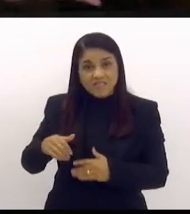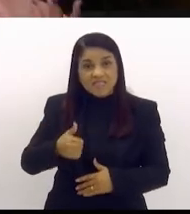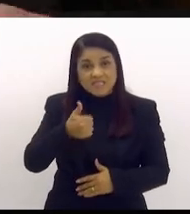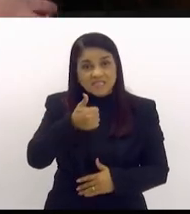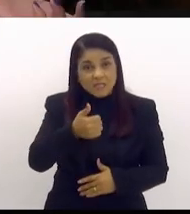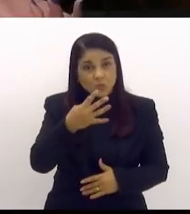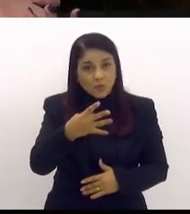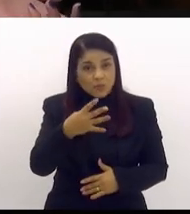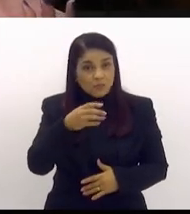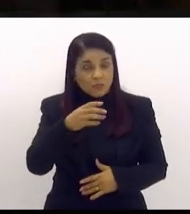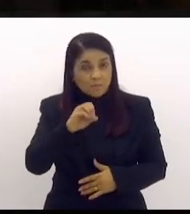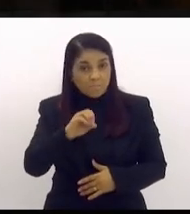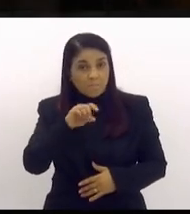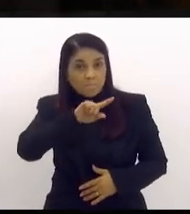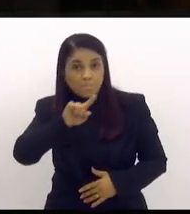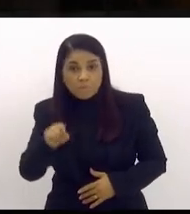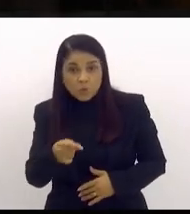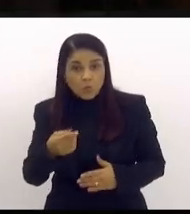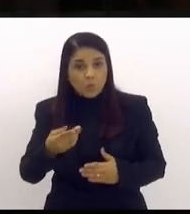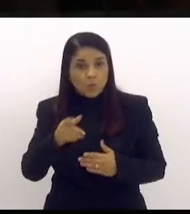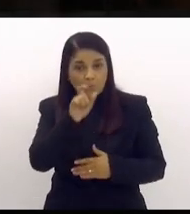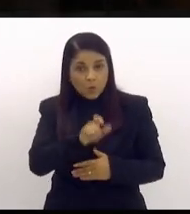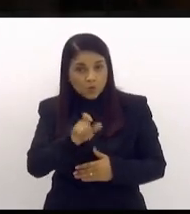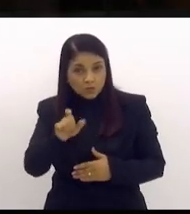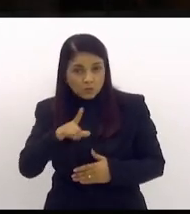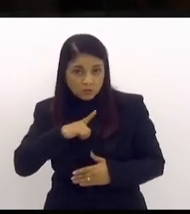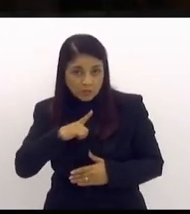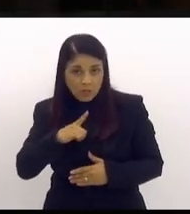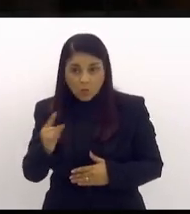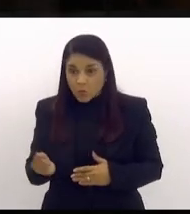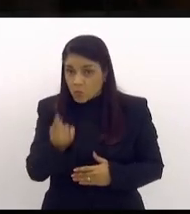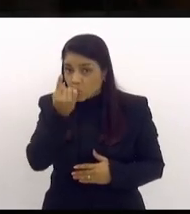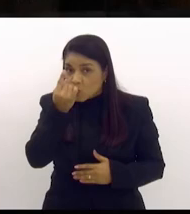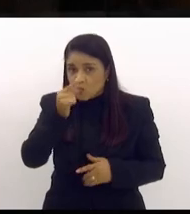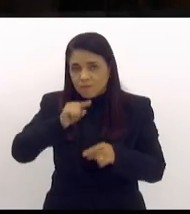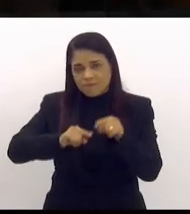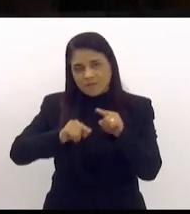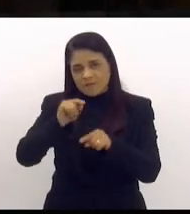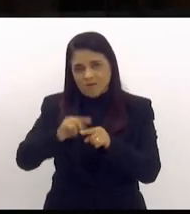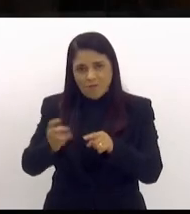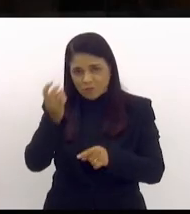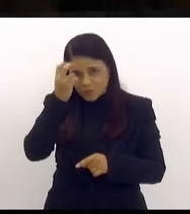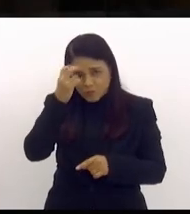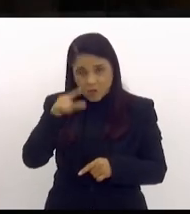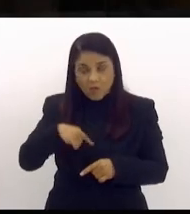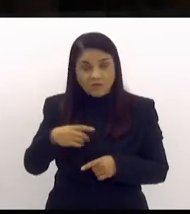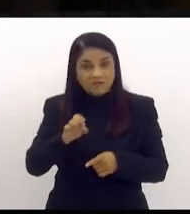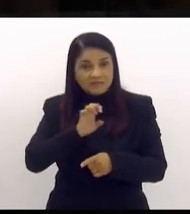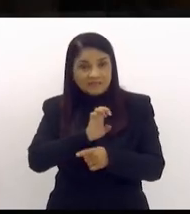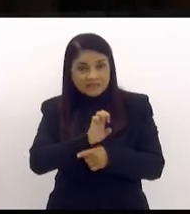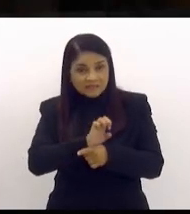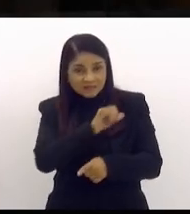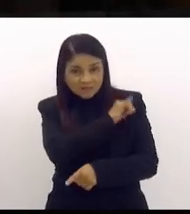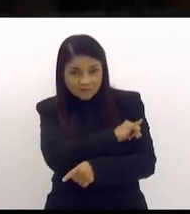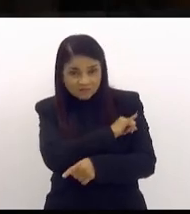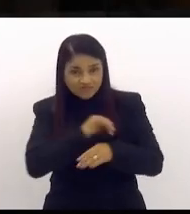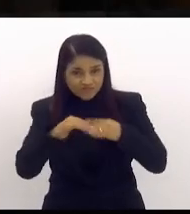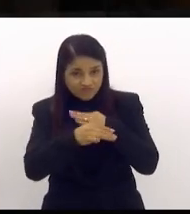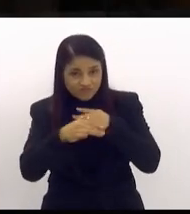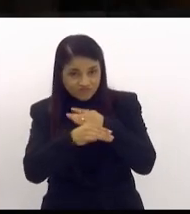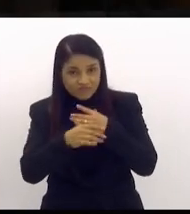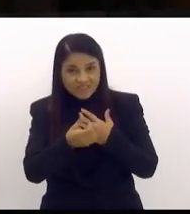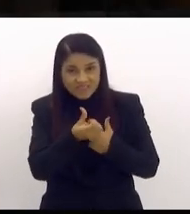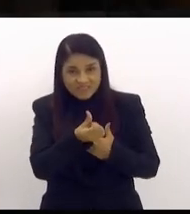mil moradores. Quando a gente olha no Rio de Janeiro a situação da cidade do Rio de Janeiro, 70% dos